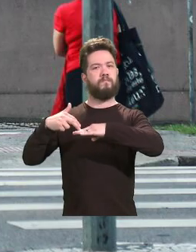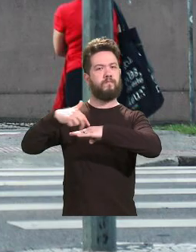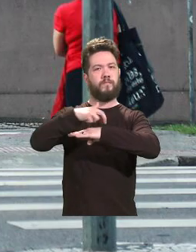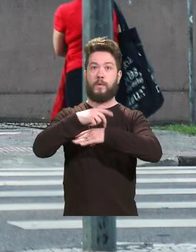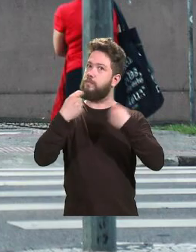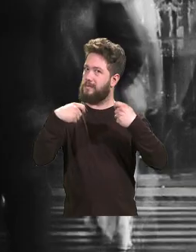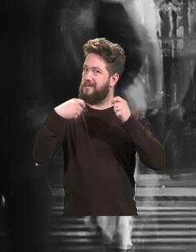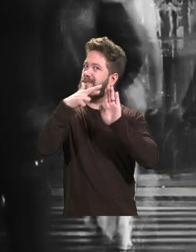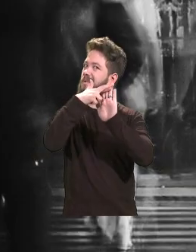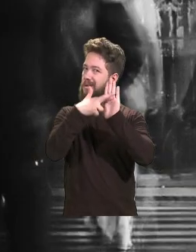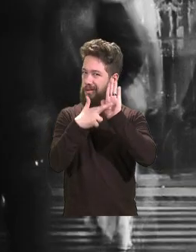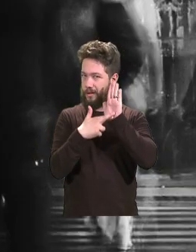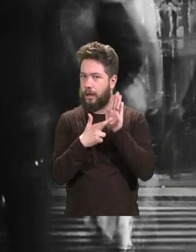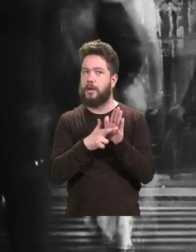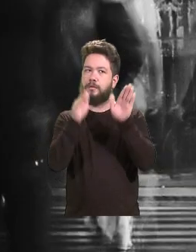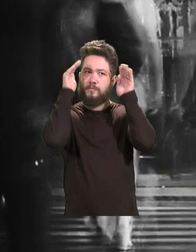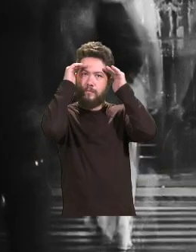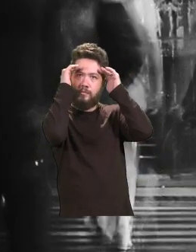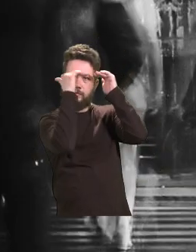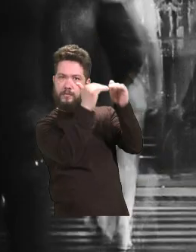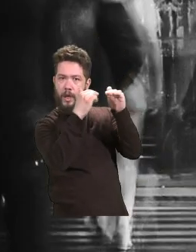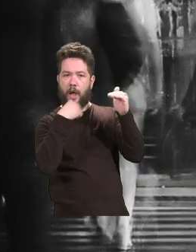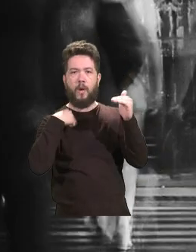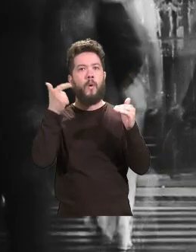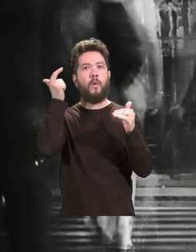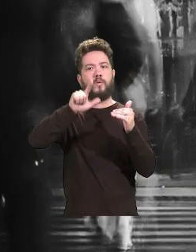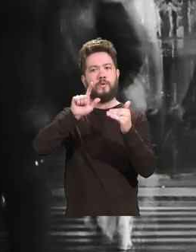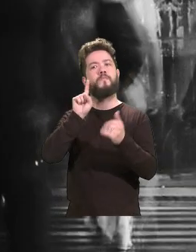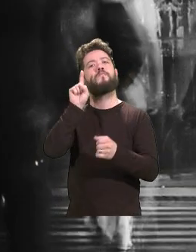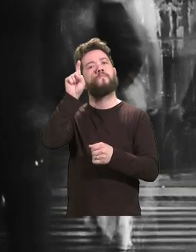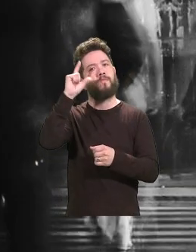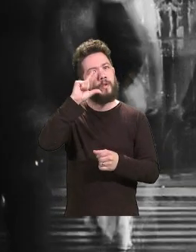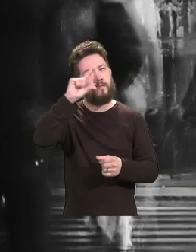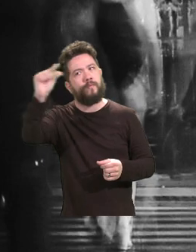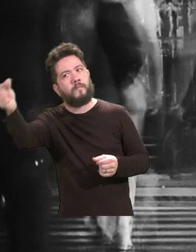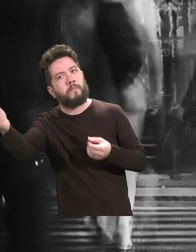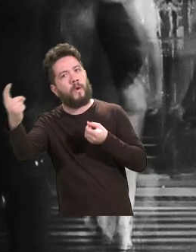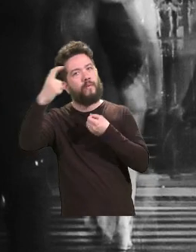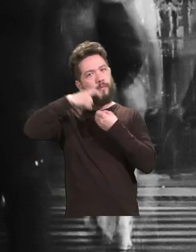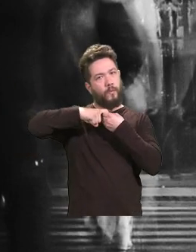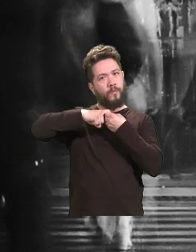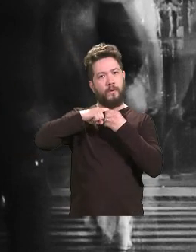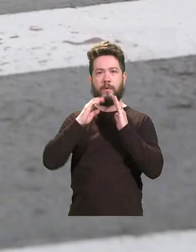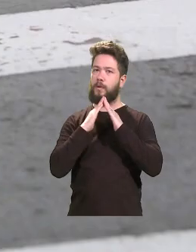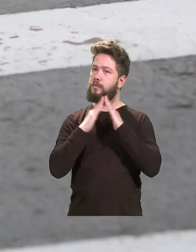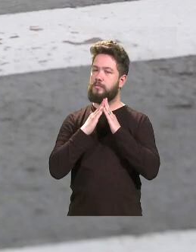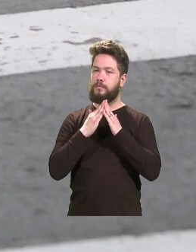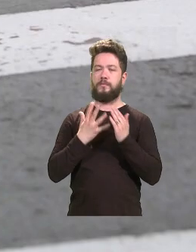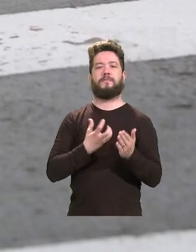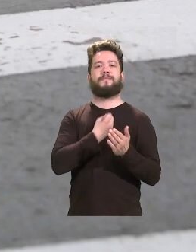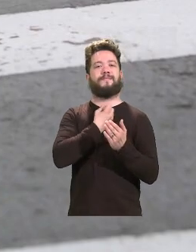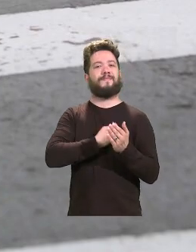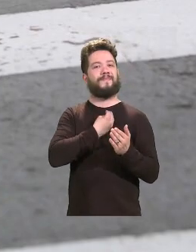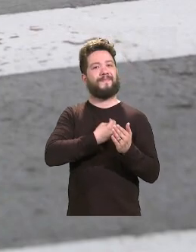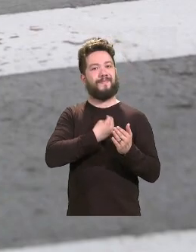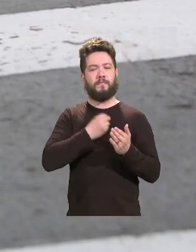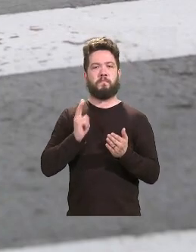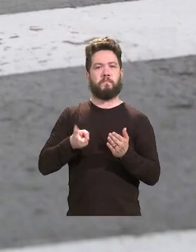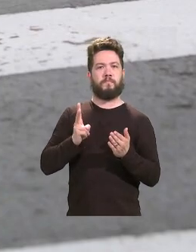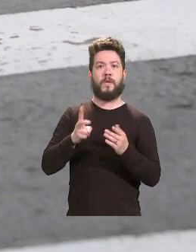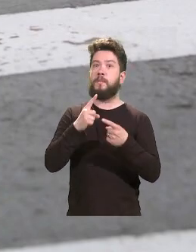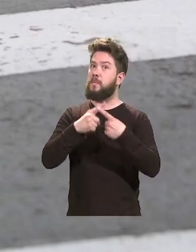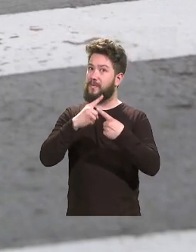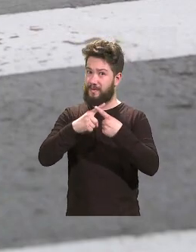algumas regras que nos ajudem a ir e voltar a salvo, já que todos os anos muitos jovens morrem